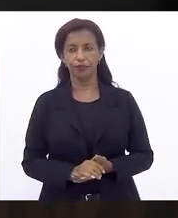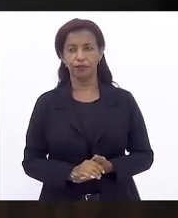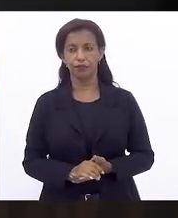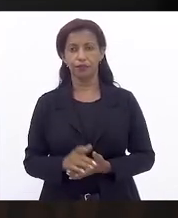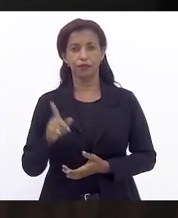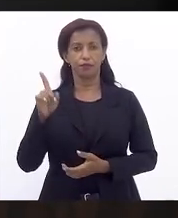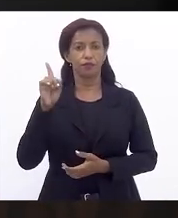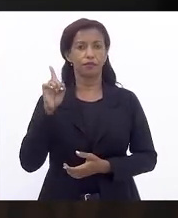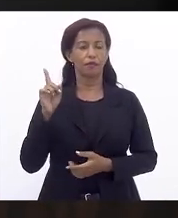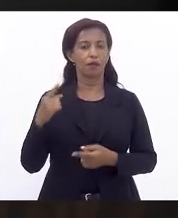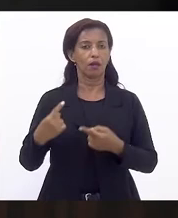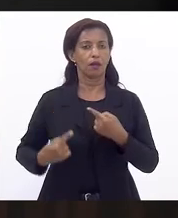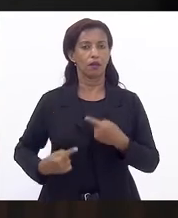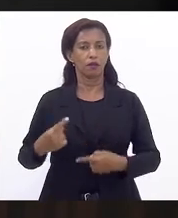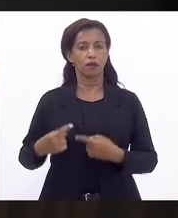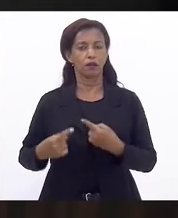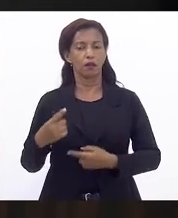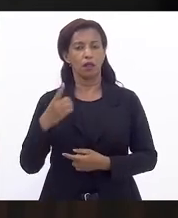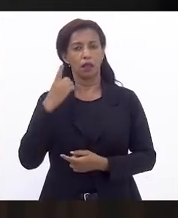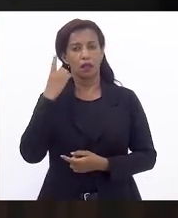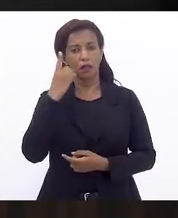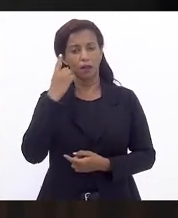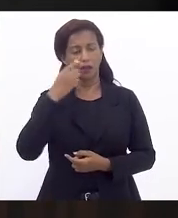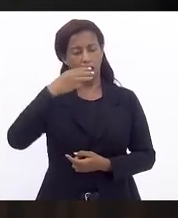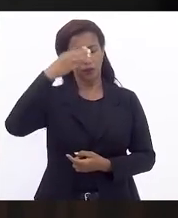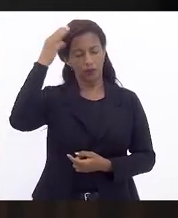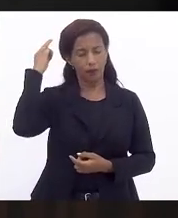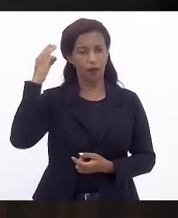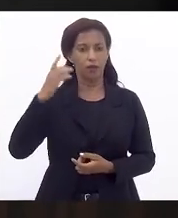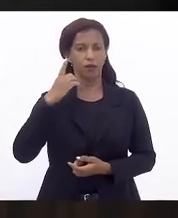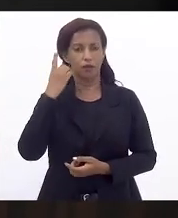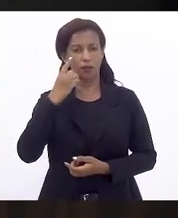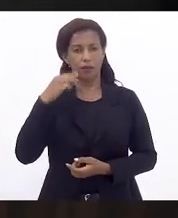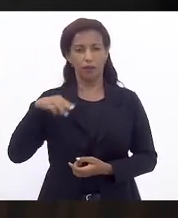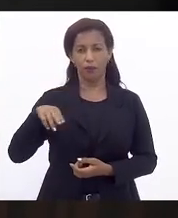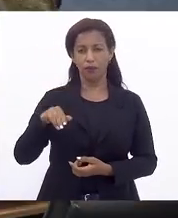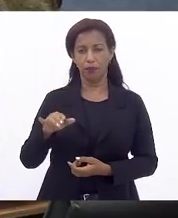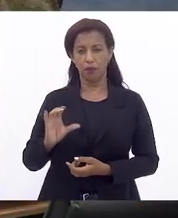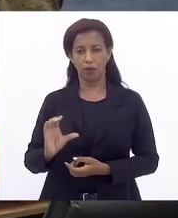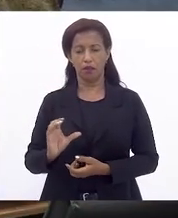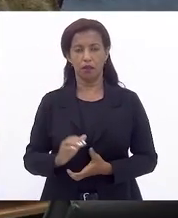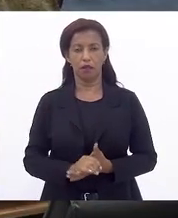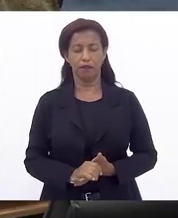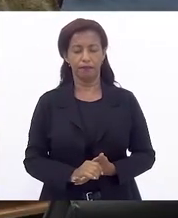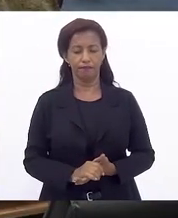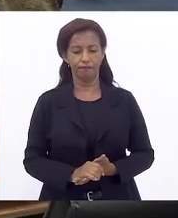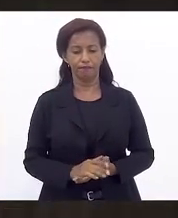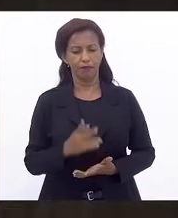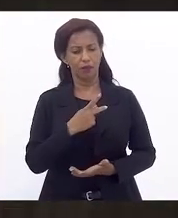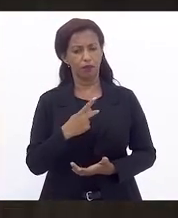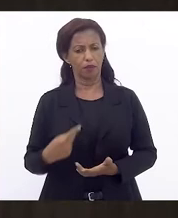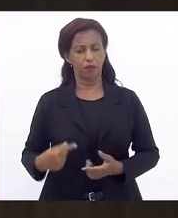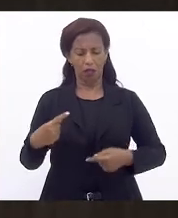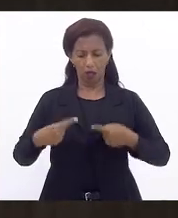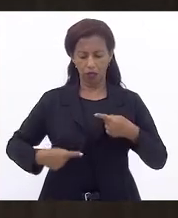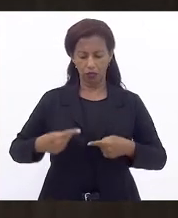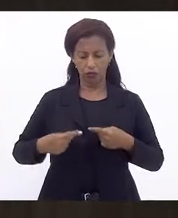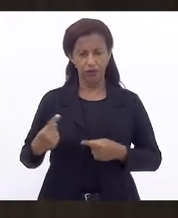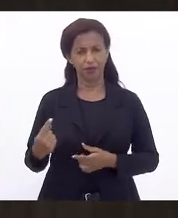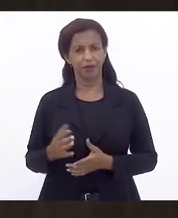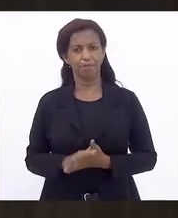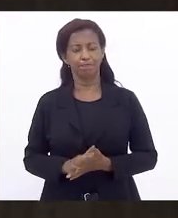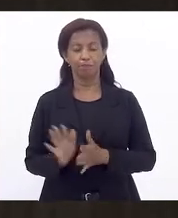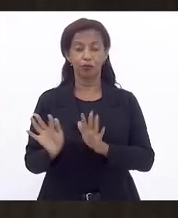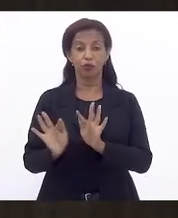discutir. Para discutir. Deputado Márcio Pacheco, depois deputado Carlos Mink. Senhor presidente, a discussão é a seguinte. Eu só quero